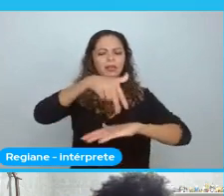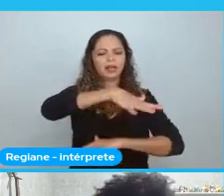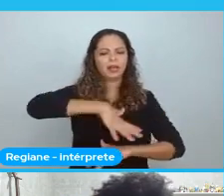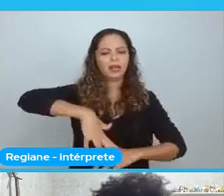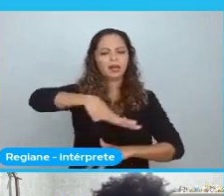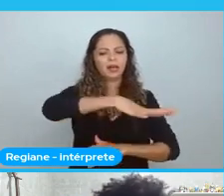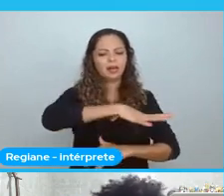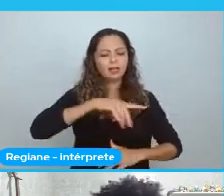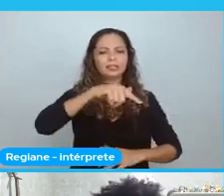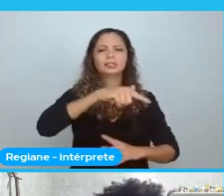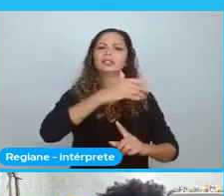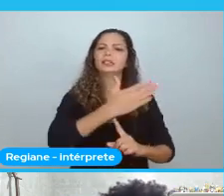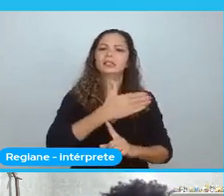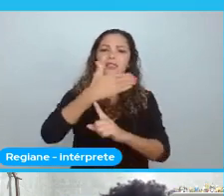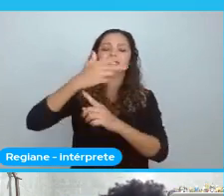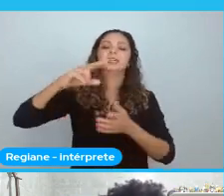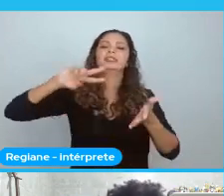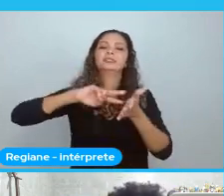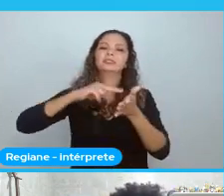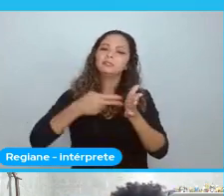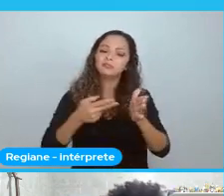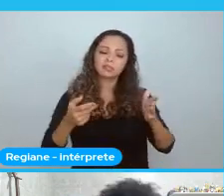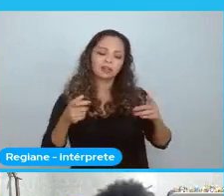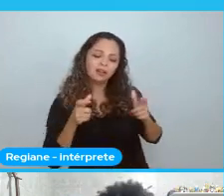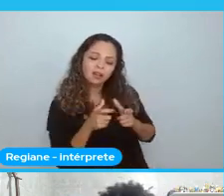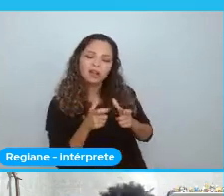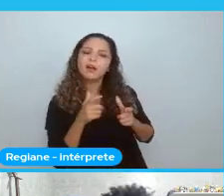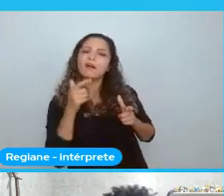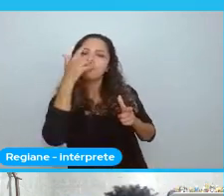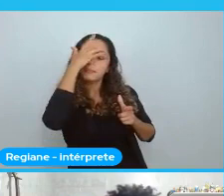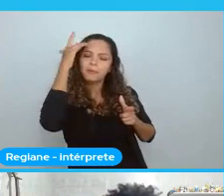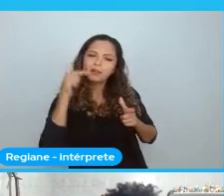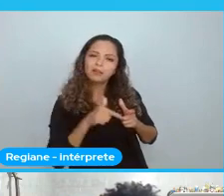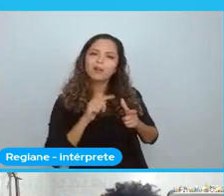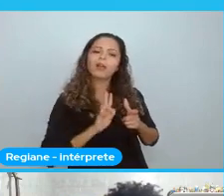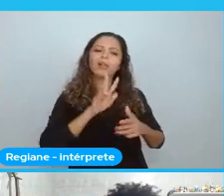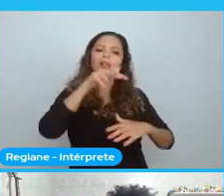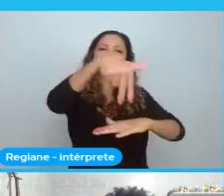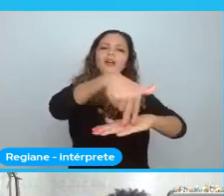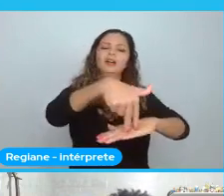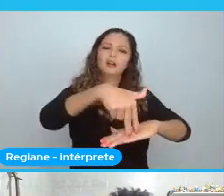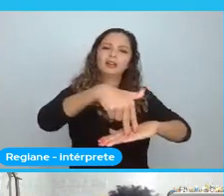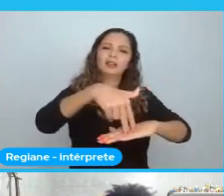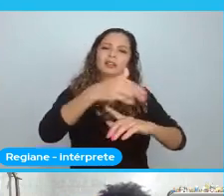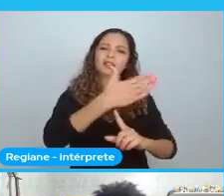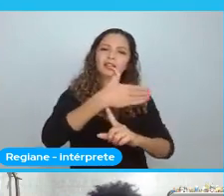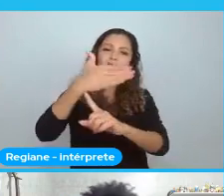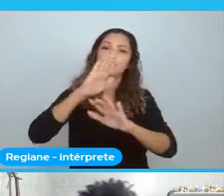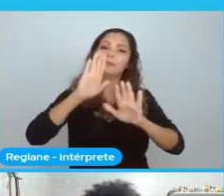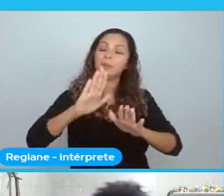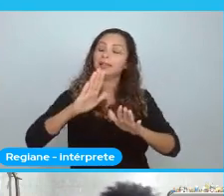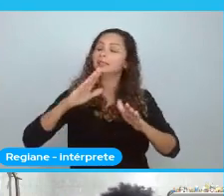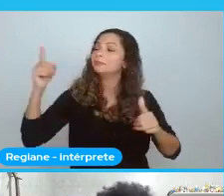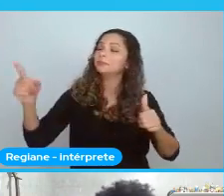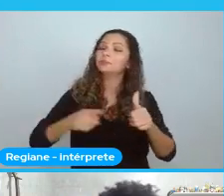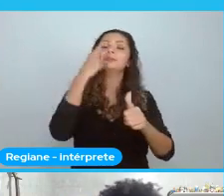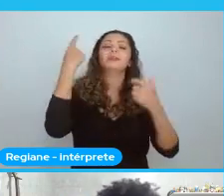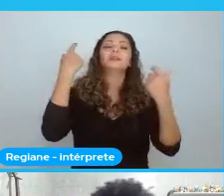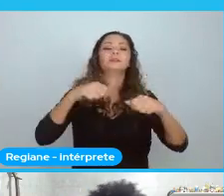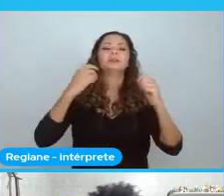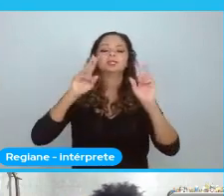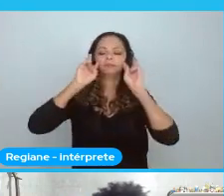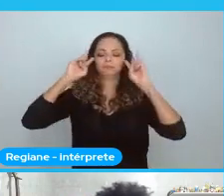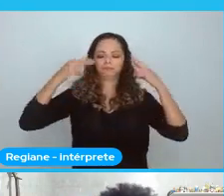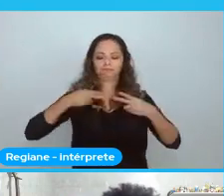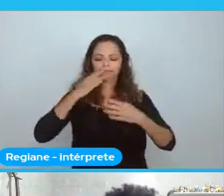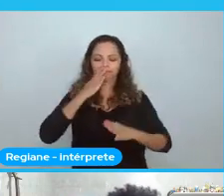ser uma pessoa de minoria. Ocupando espaços na tecnologia. Você precisa saber quem você é. Porque o que a gente mais tem hoje. São ações afirmativas. Primeiro. Porque